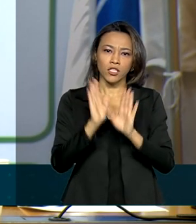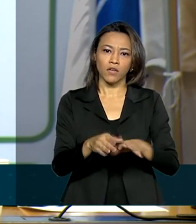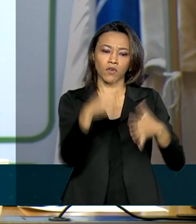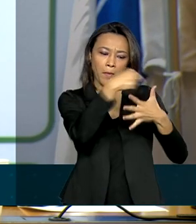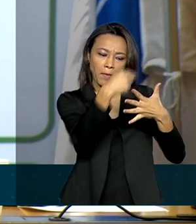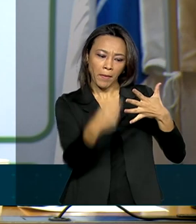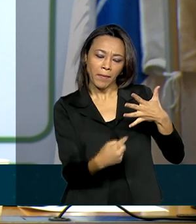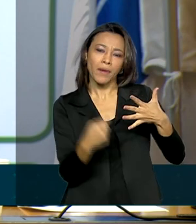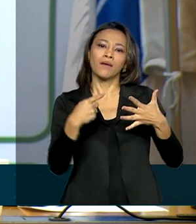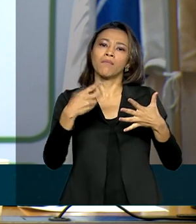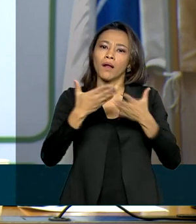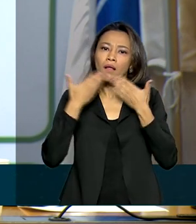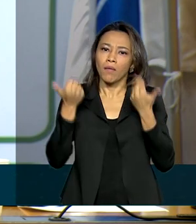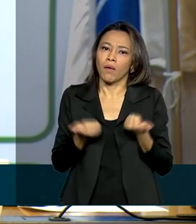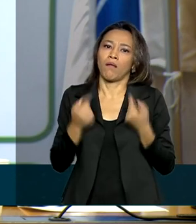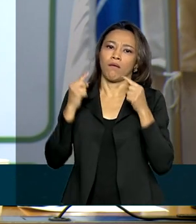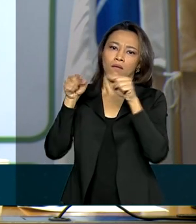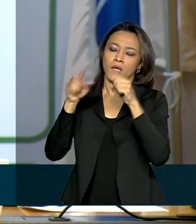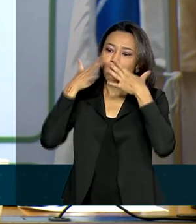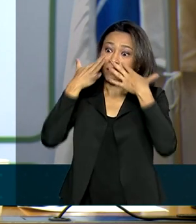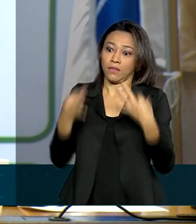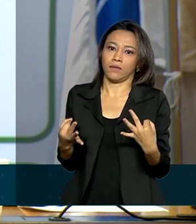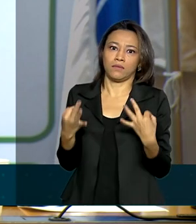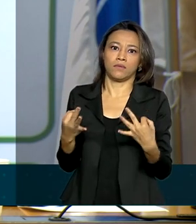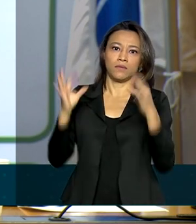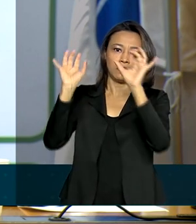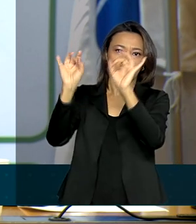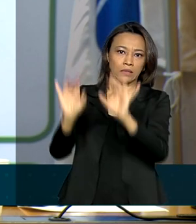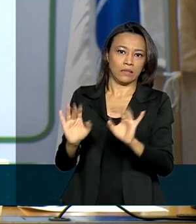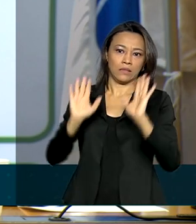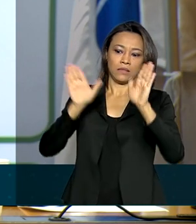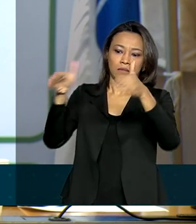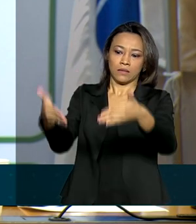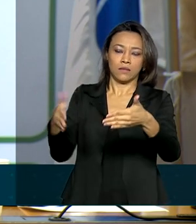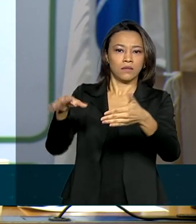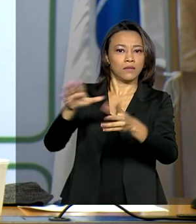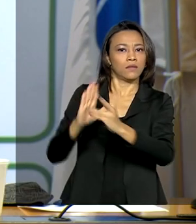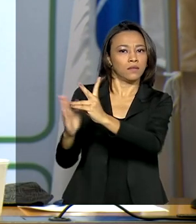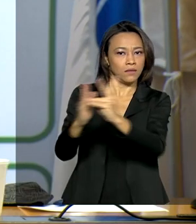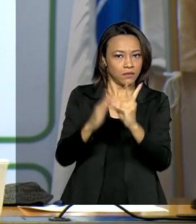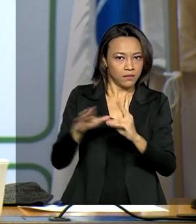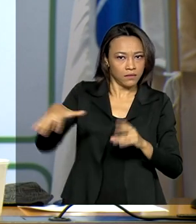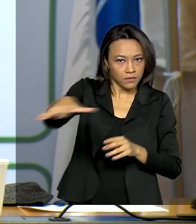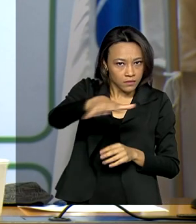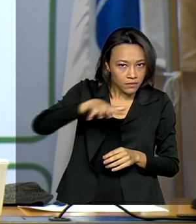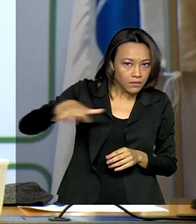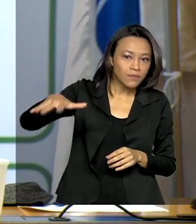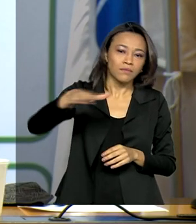dar mais conforto e uma atenção mais especializada para o combate dessas complicações.